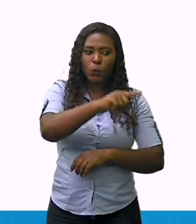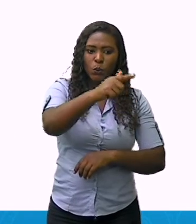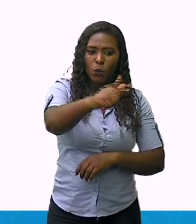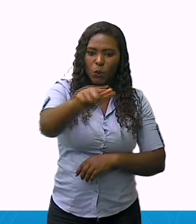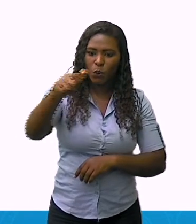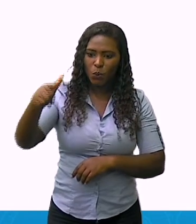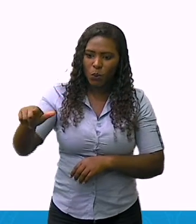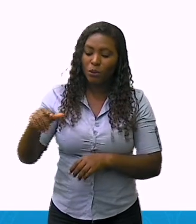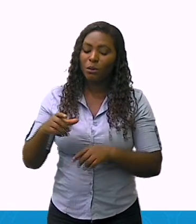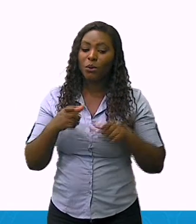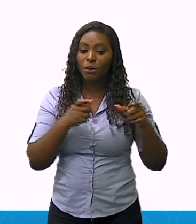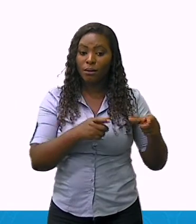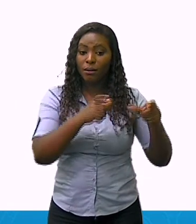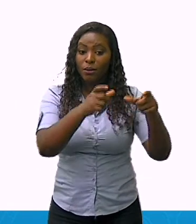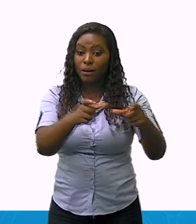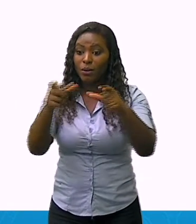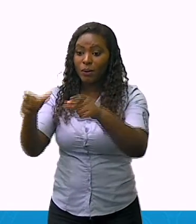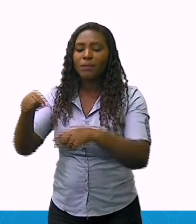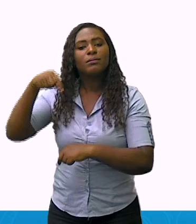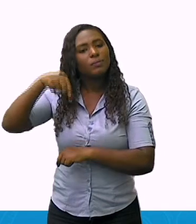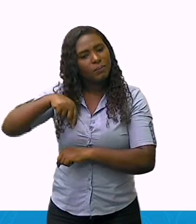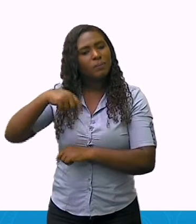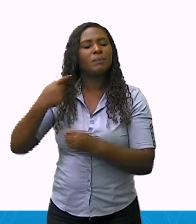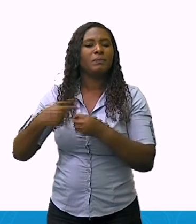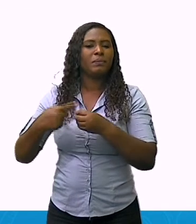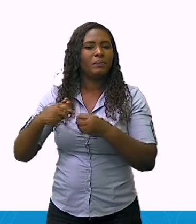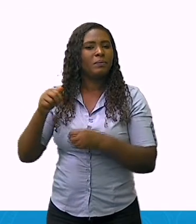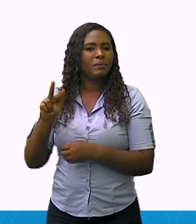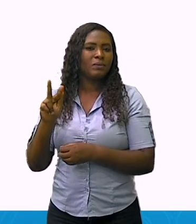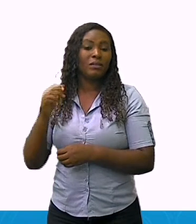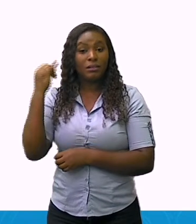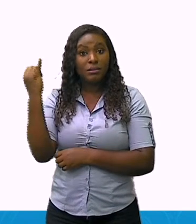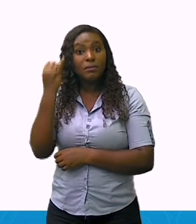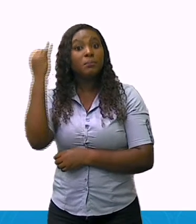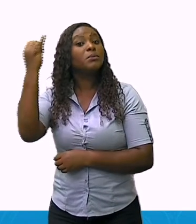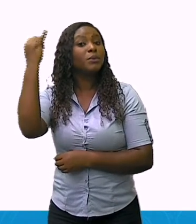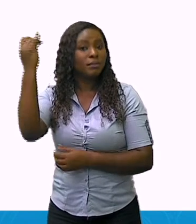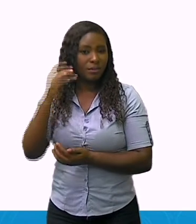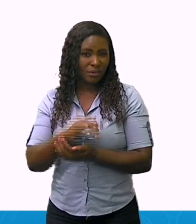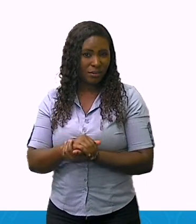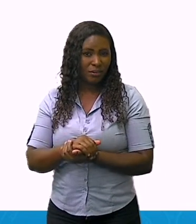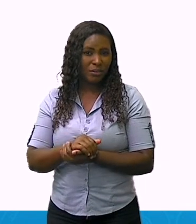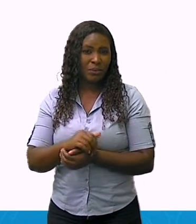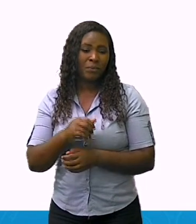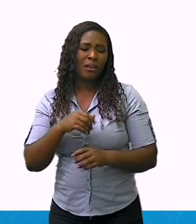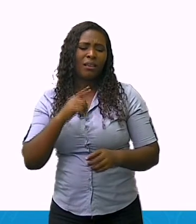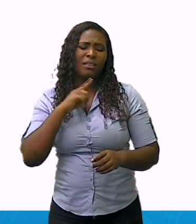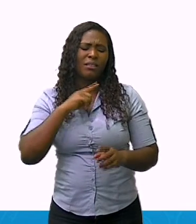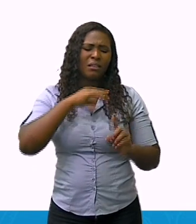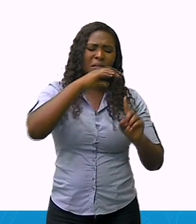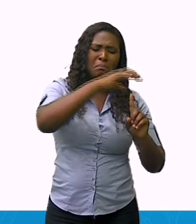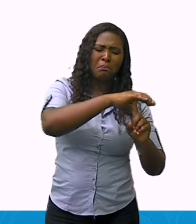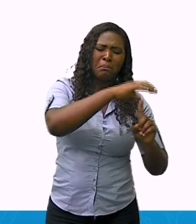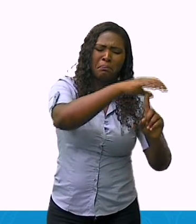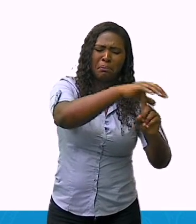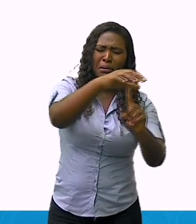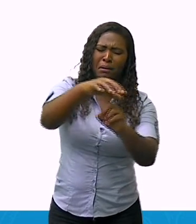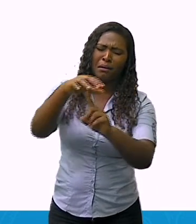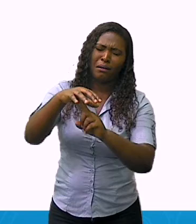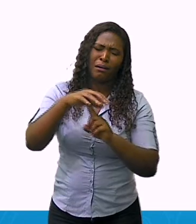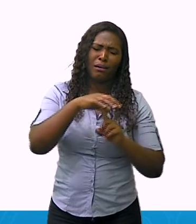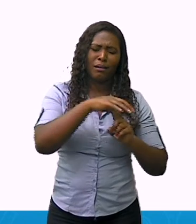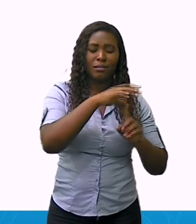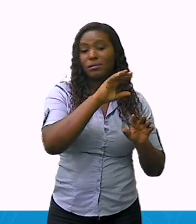se mostram presentes em Governador Valadares. São as inúmeras praças, estátuas